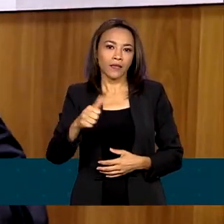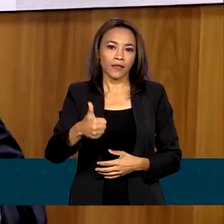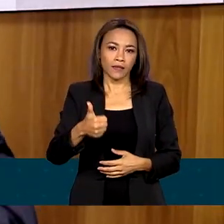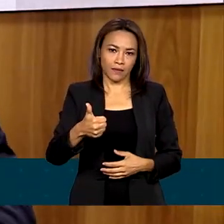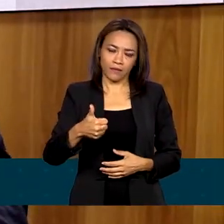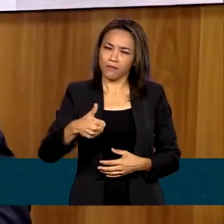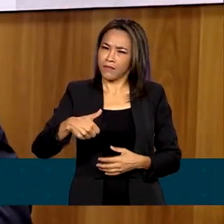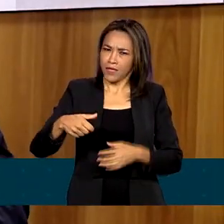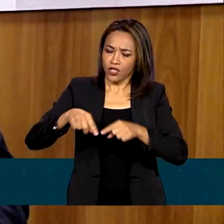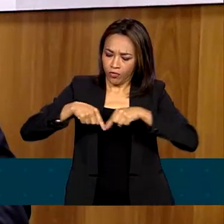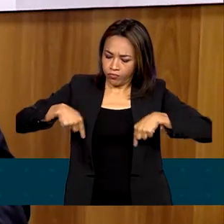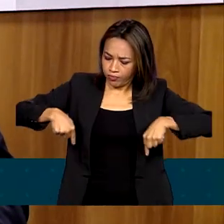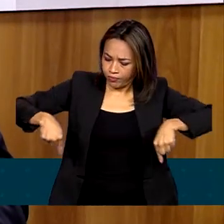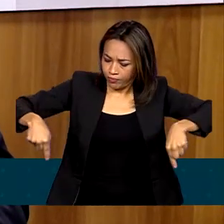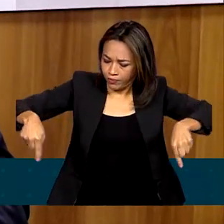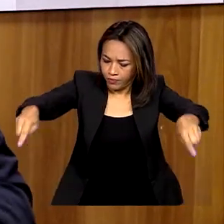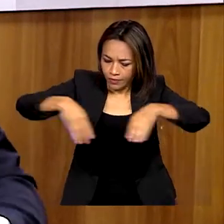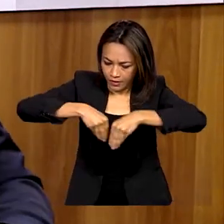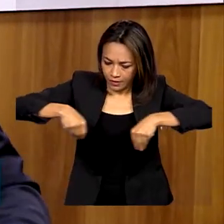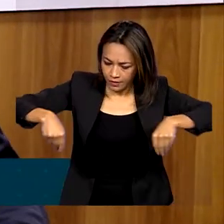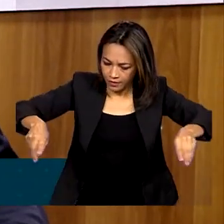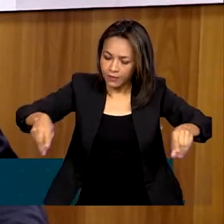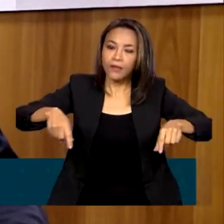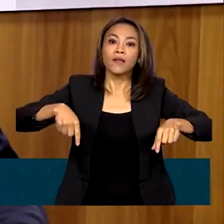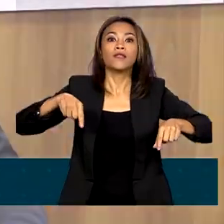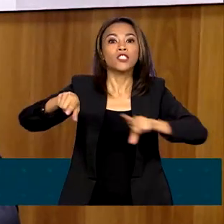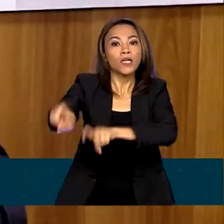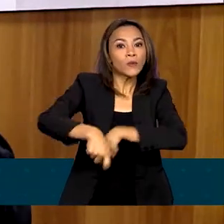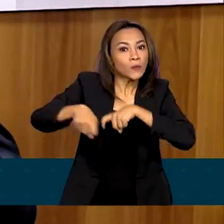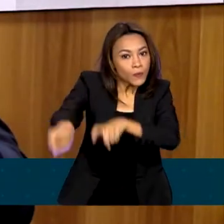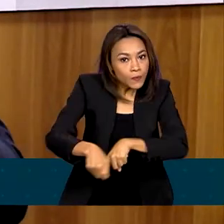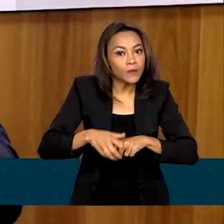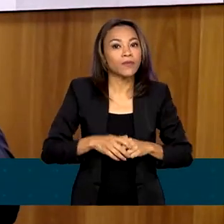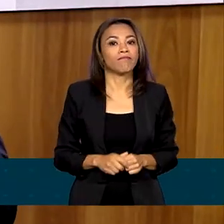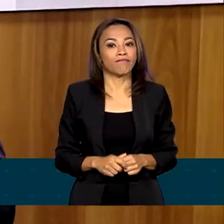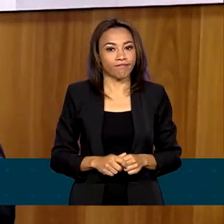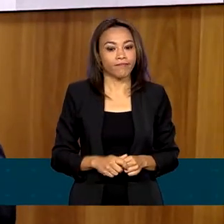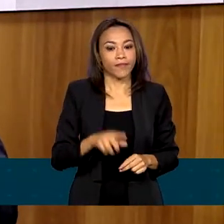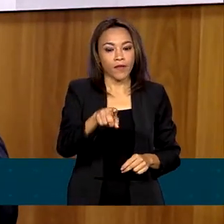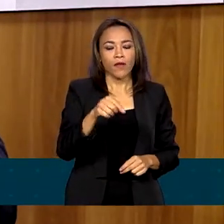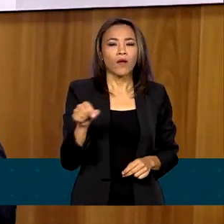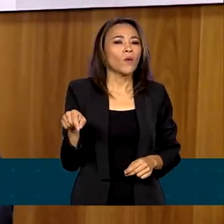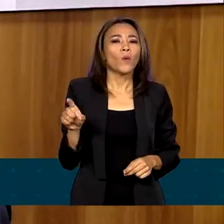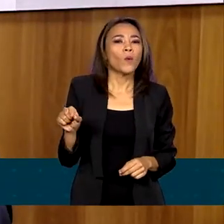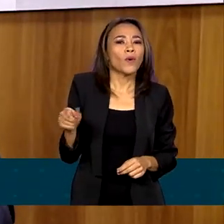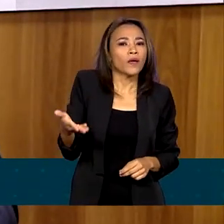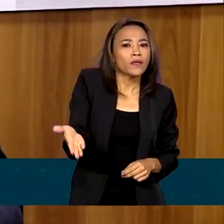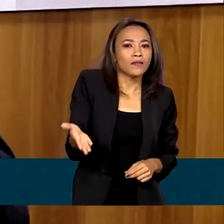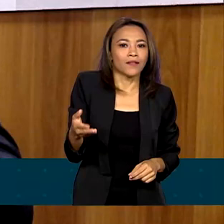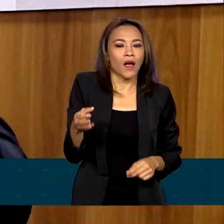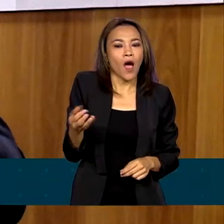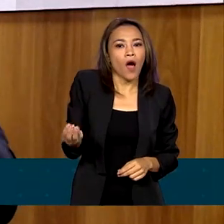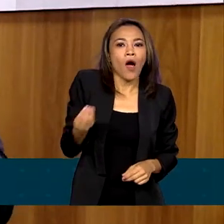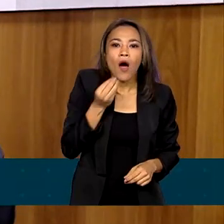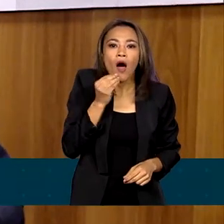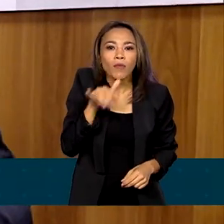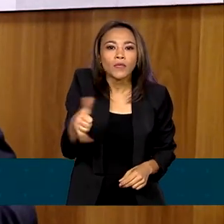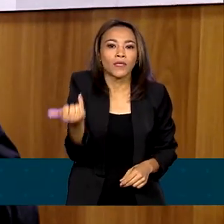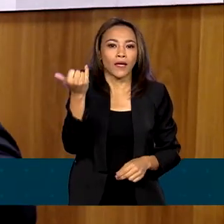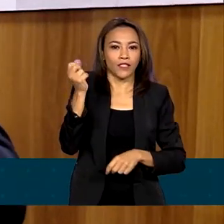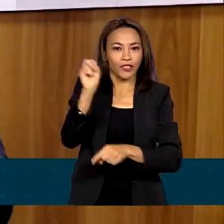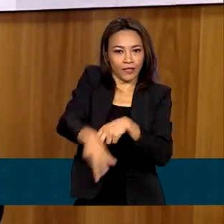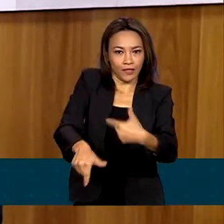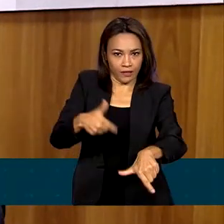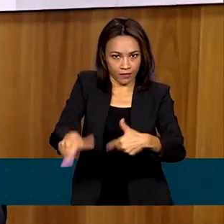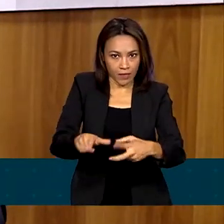pastagem e 44 milhões de hectares em agricultura. Nós vamos gerar com isso oportunidade de emprego, mais